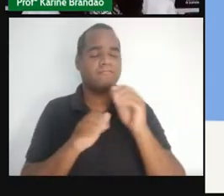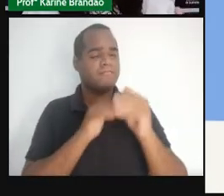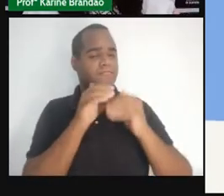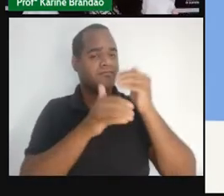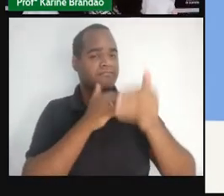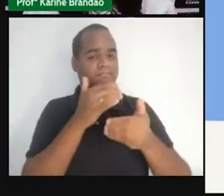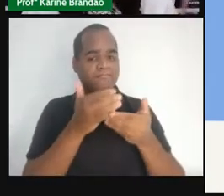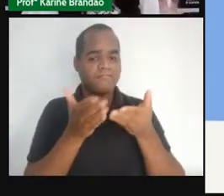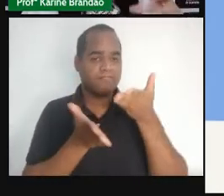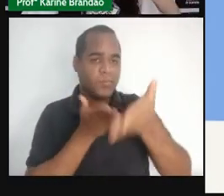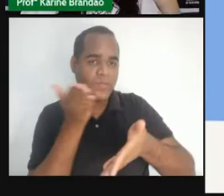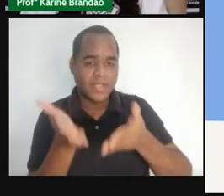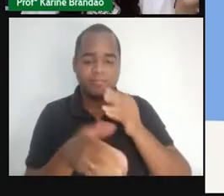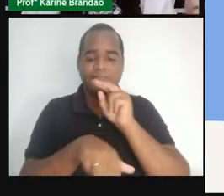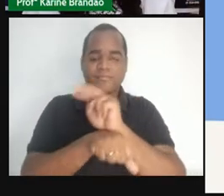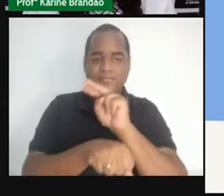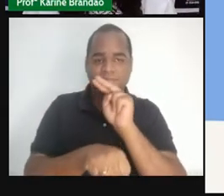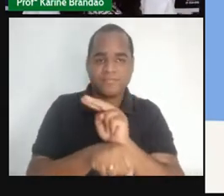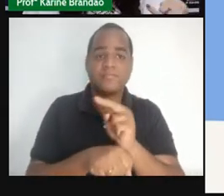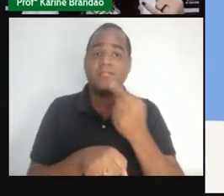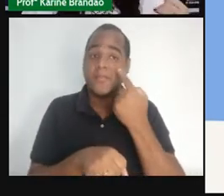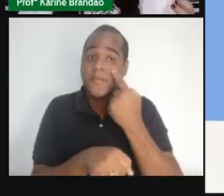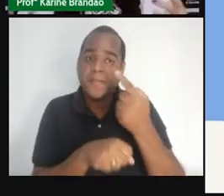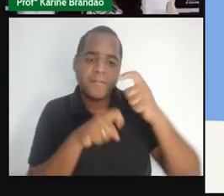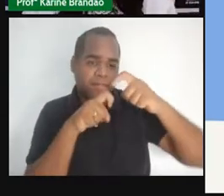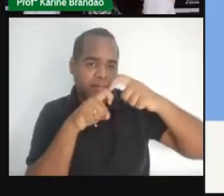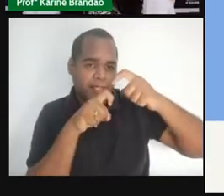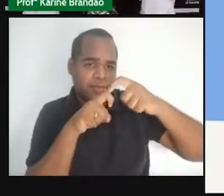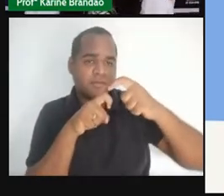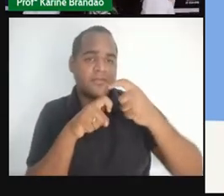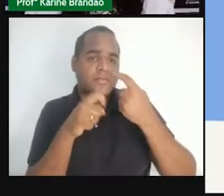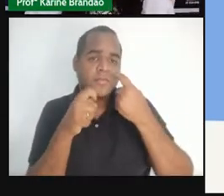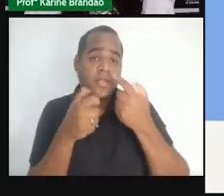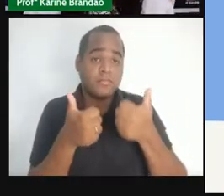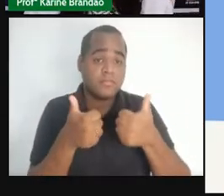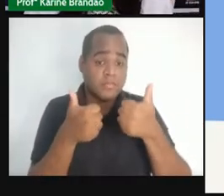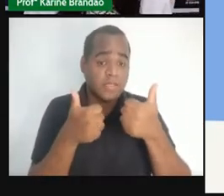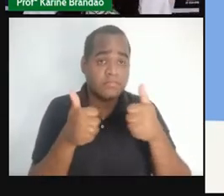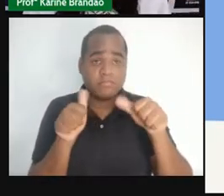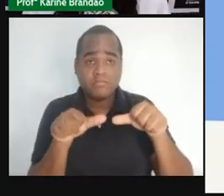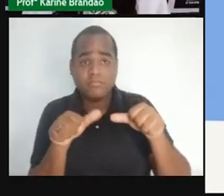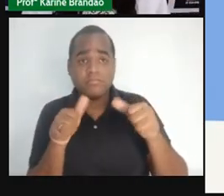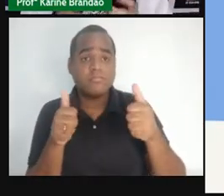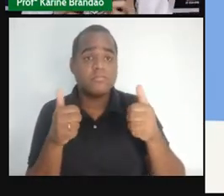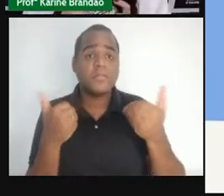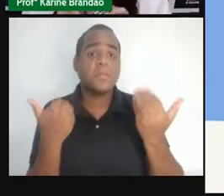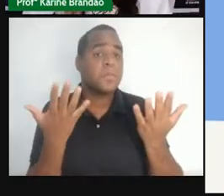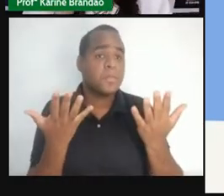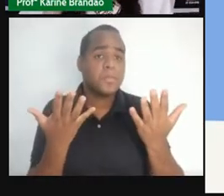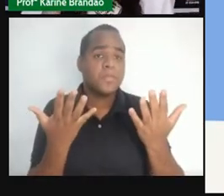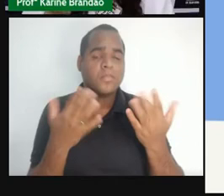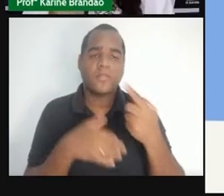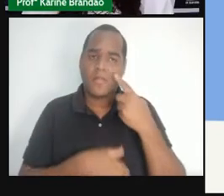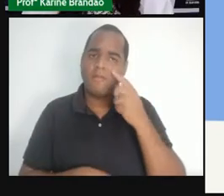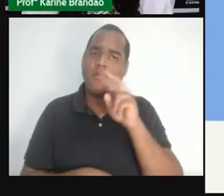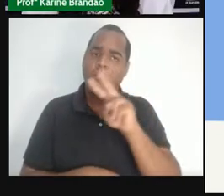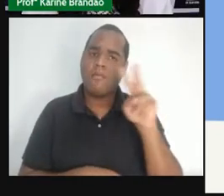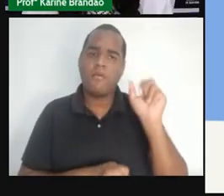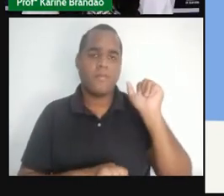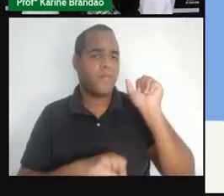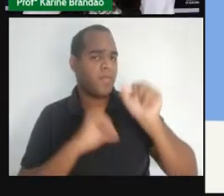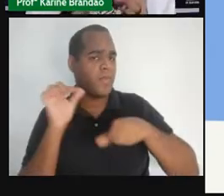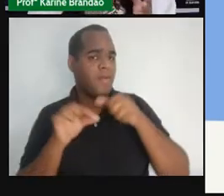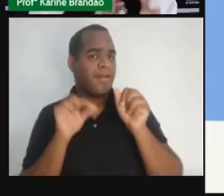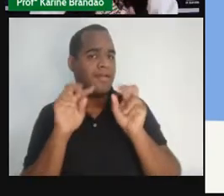de prevenção, né? De atendimento médico pra saber se eu estou com alguma infecção. Porque nós vimos, inclusive, que a mudança desse